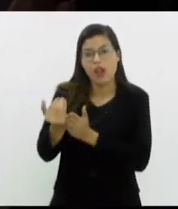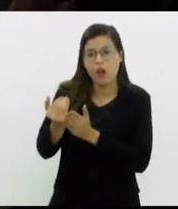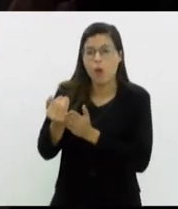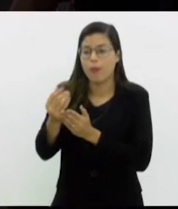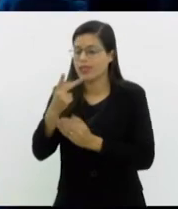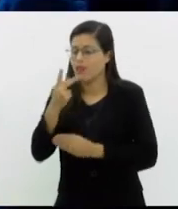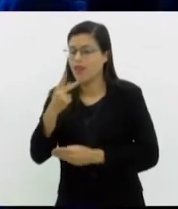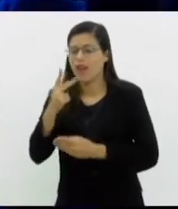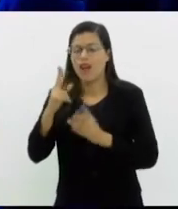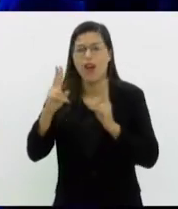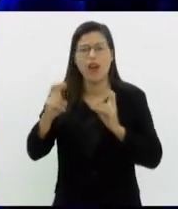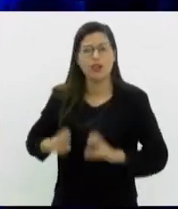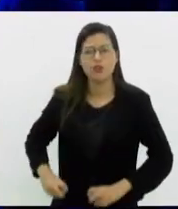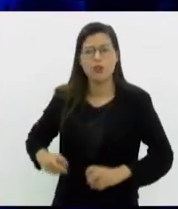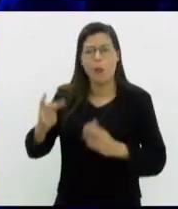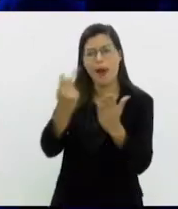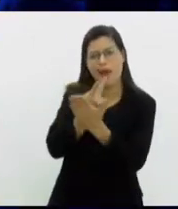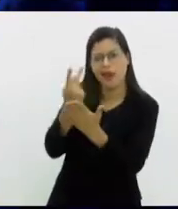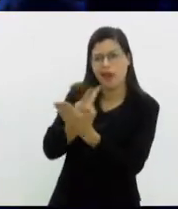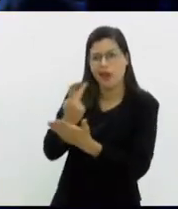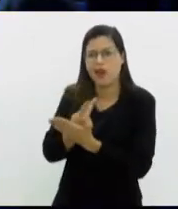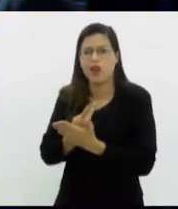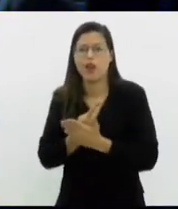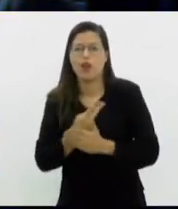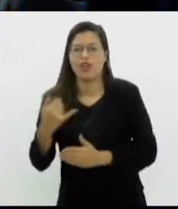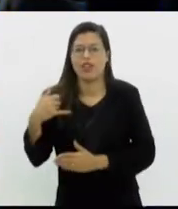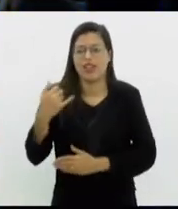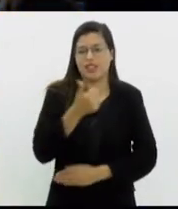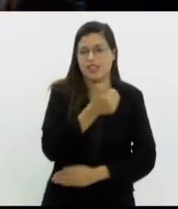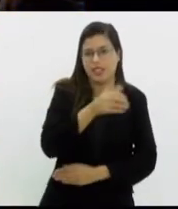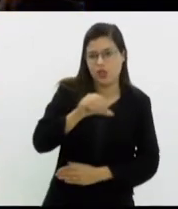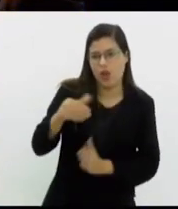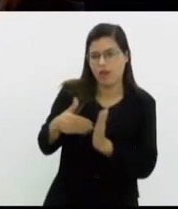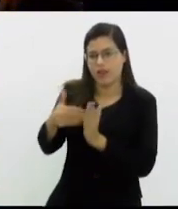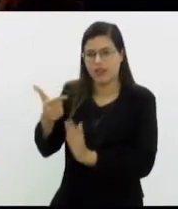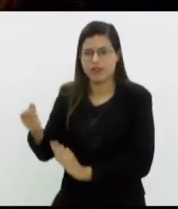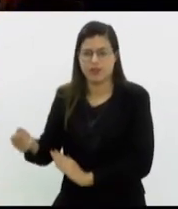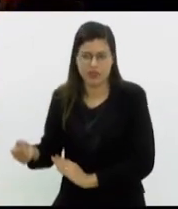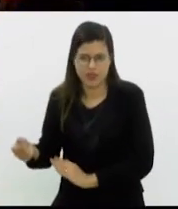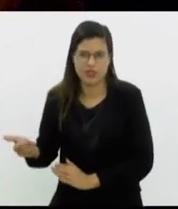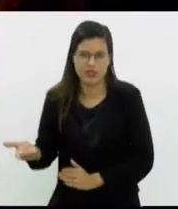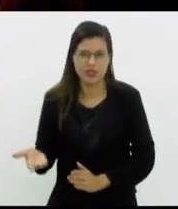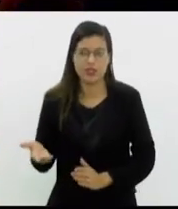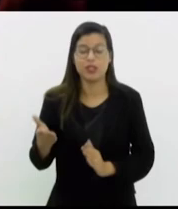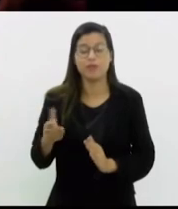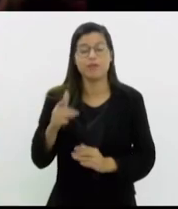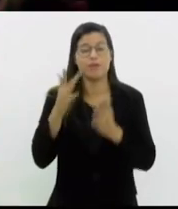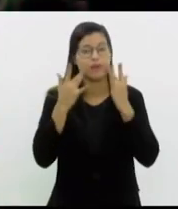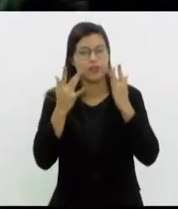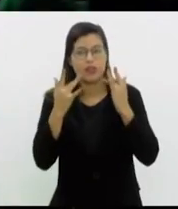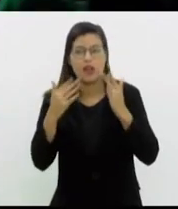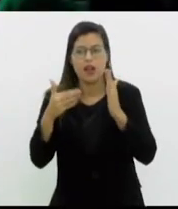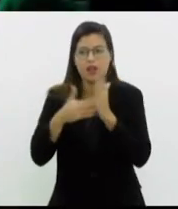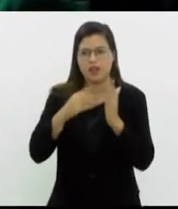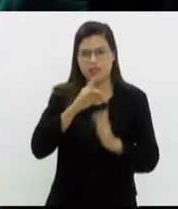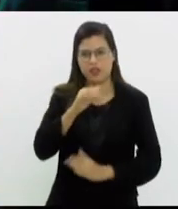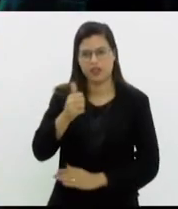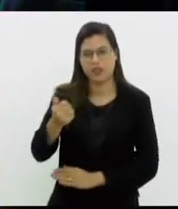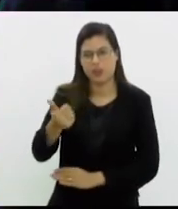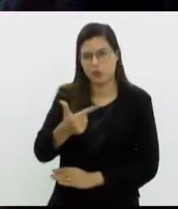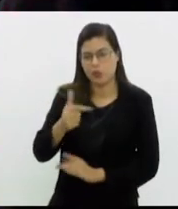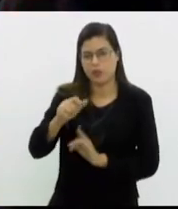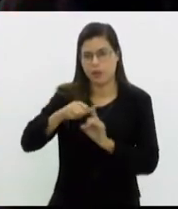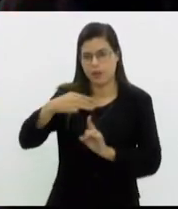fracassos dos 19 aos 25 anos. O espetáculo fica em cartaz até o dia 12 de maio, com sessões